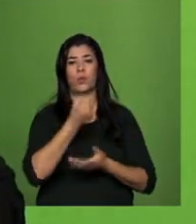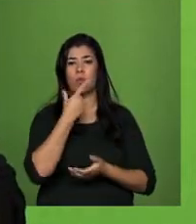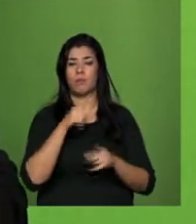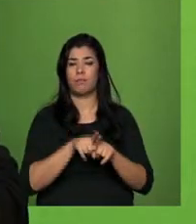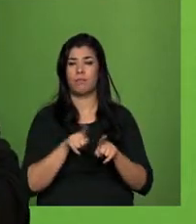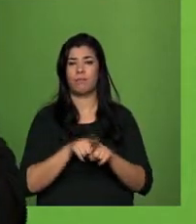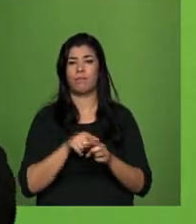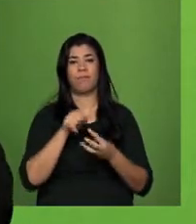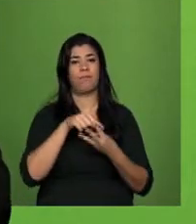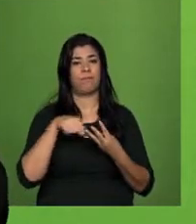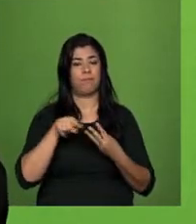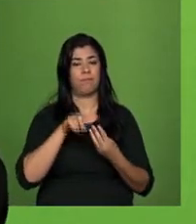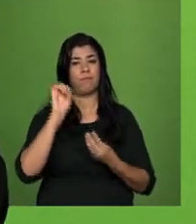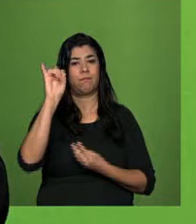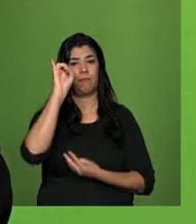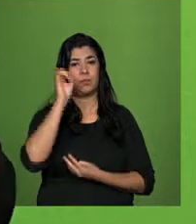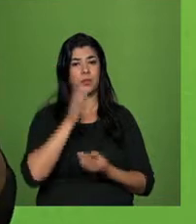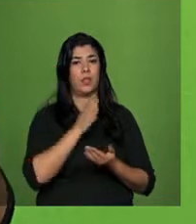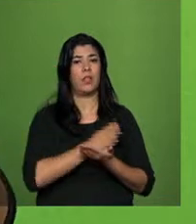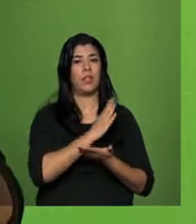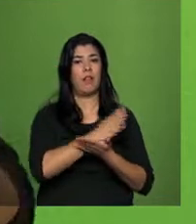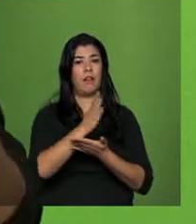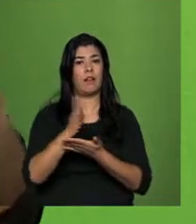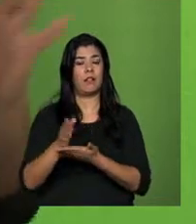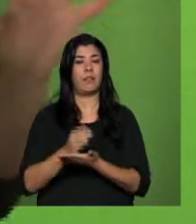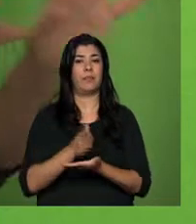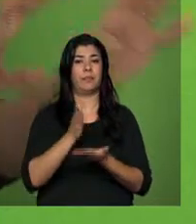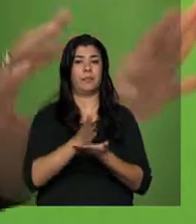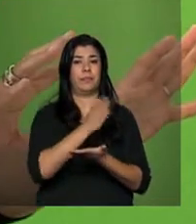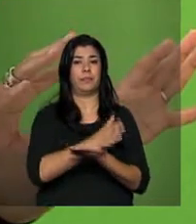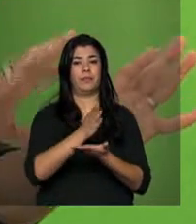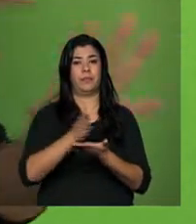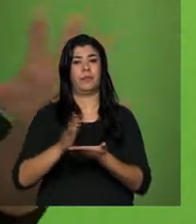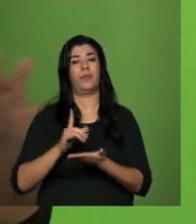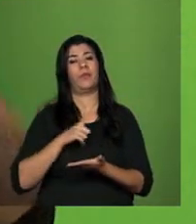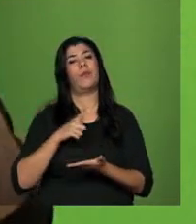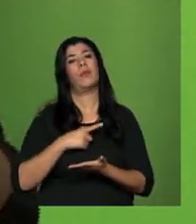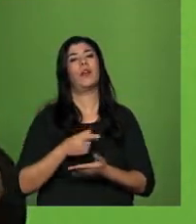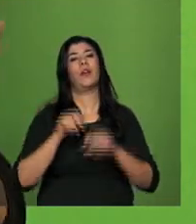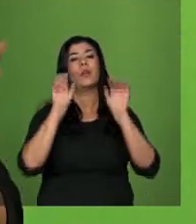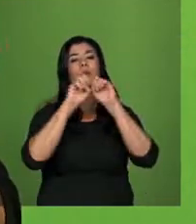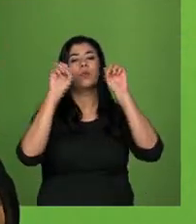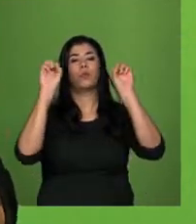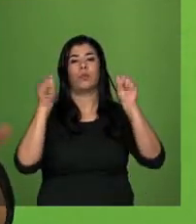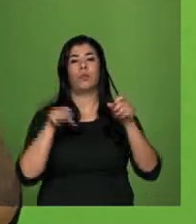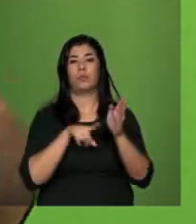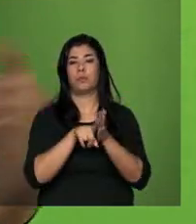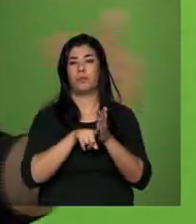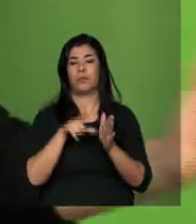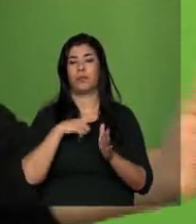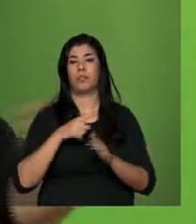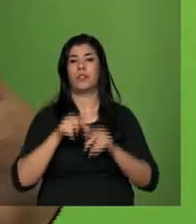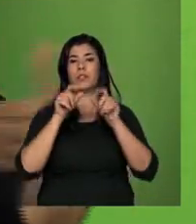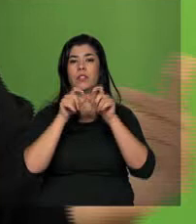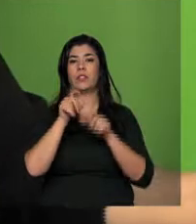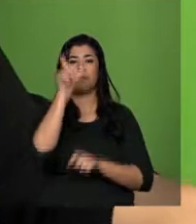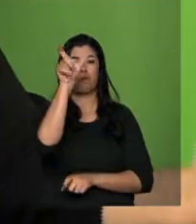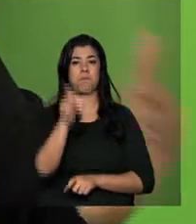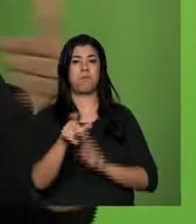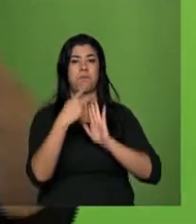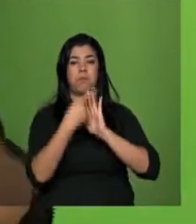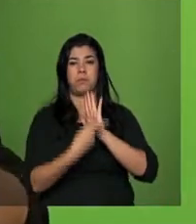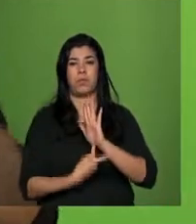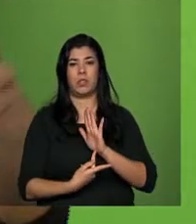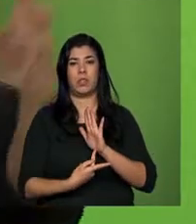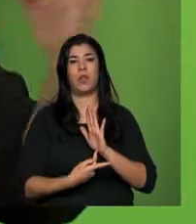importante, porque o pesquisador, o sistema de pesquisa no Brasil tem formatos próprios para você permitir as